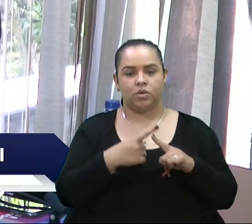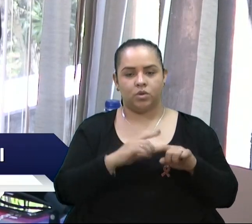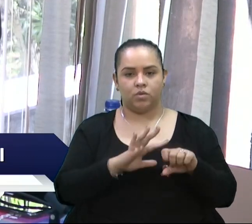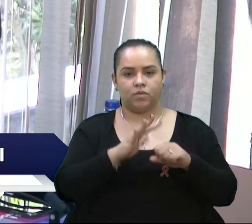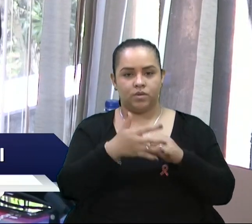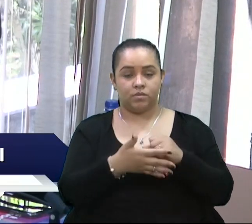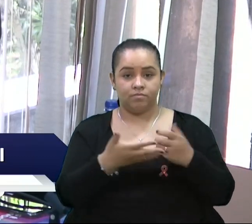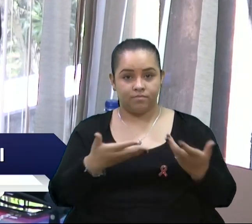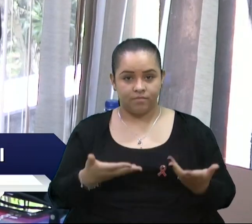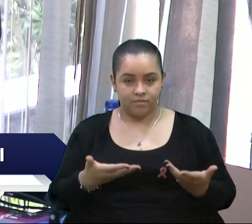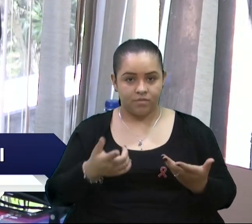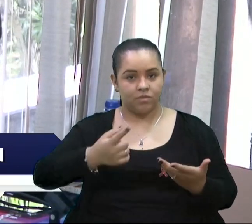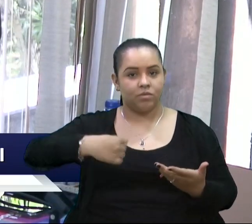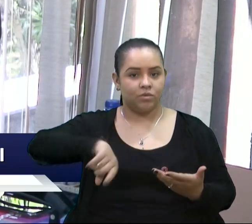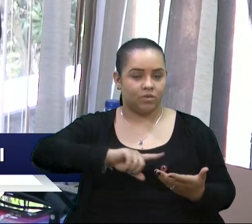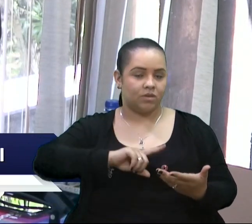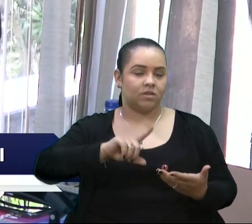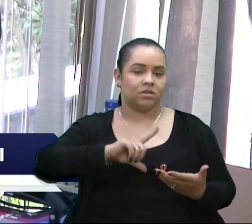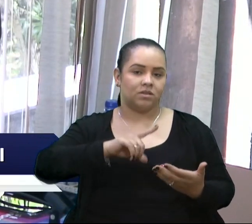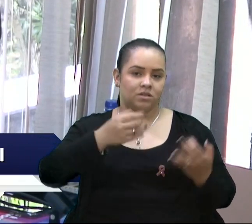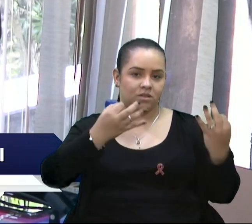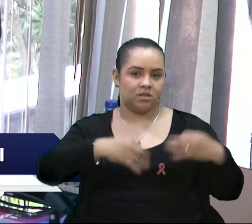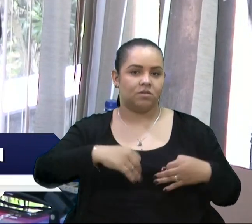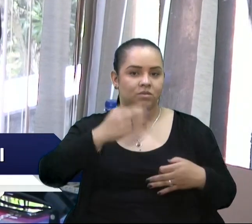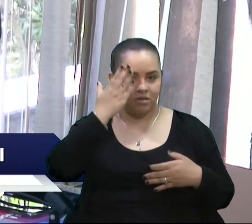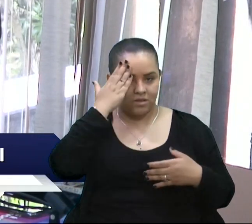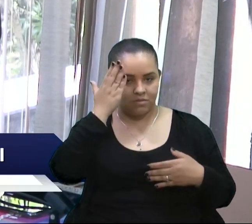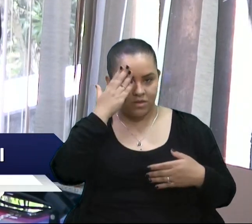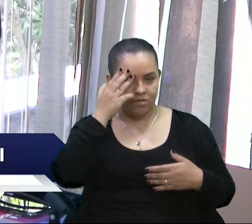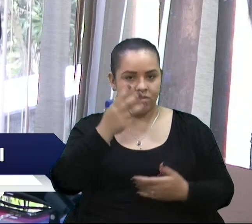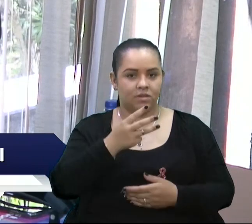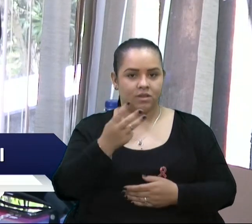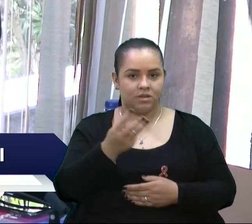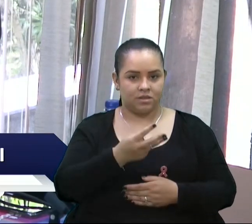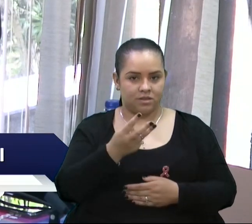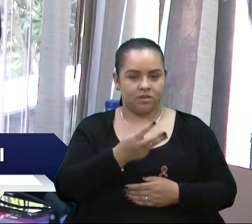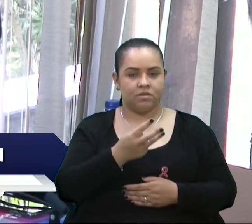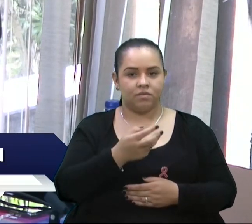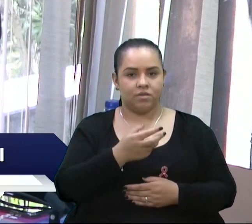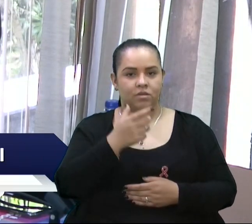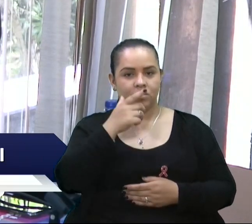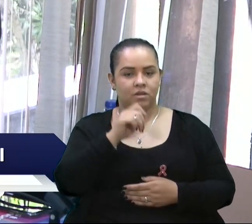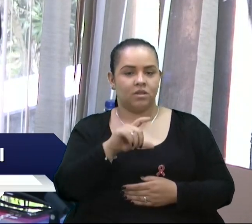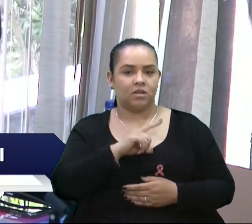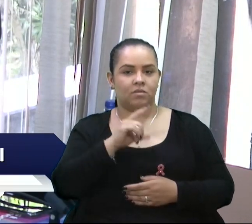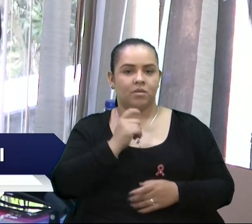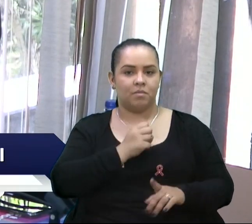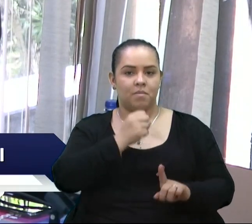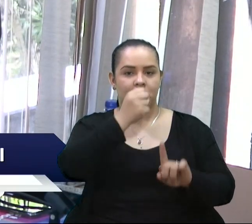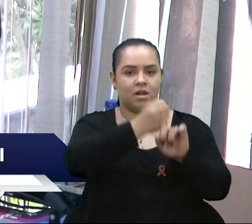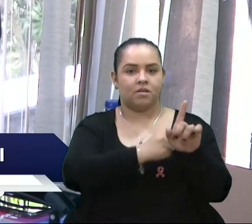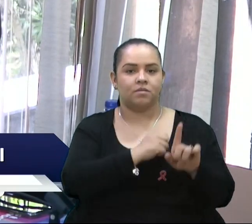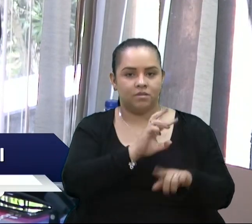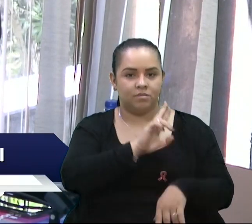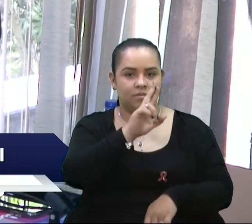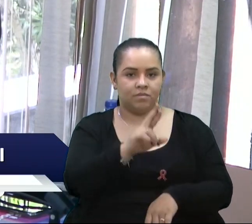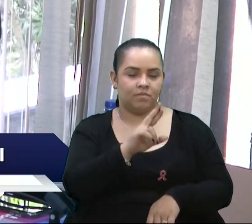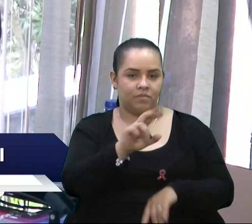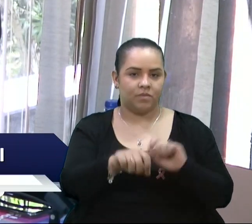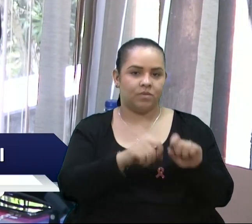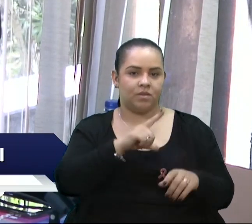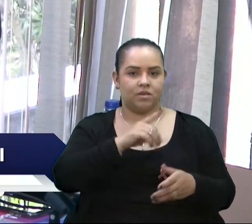e nós temos convicção de que o terceiro quadrimestre vai ter um impacto representativo em termos de